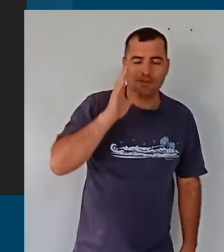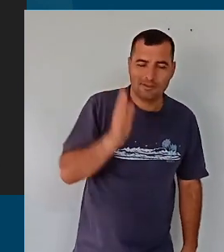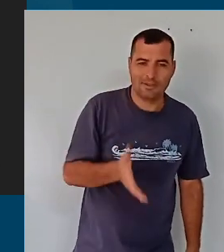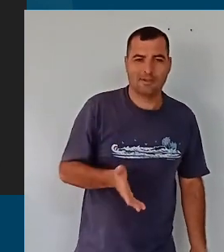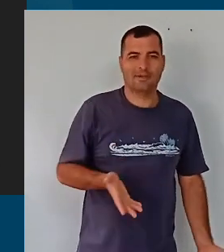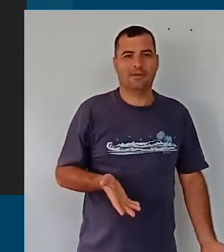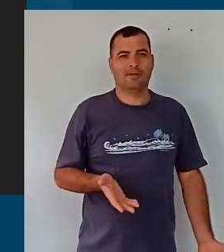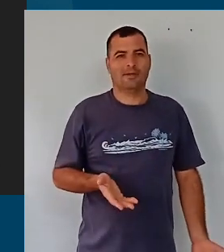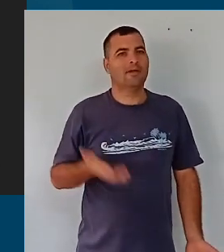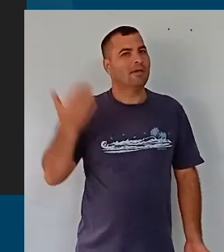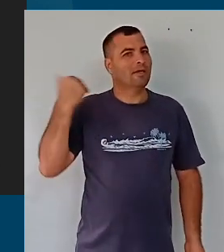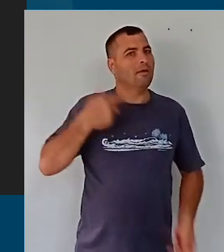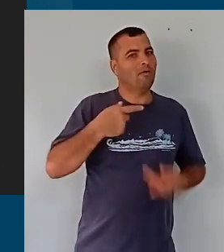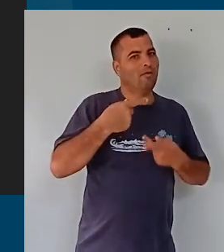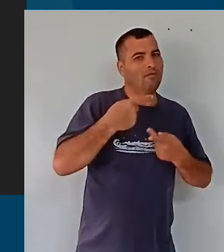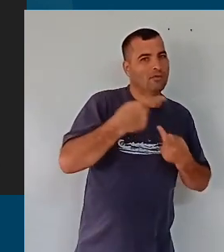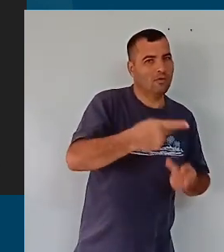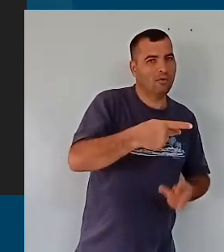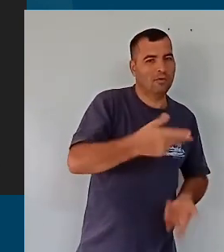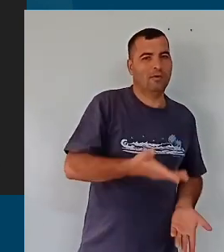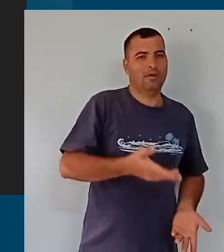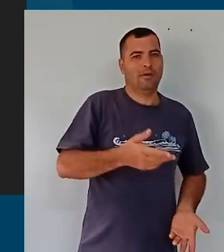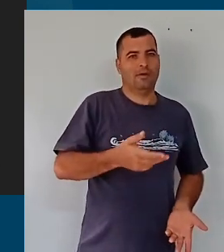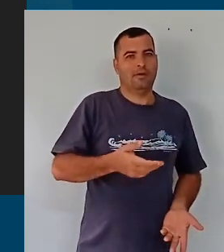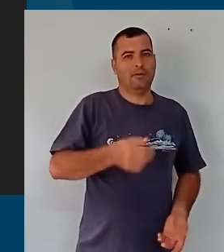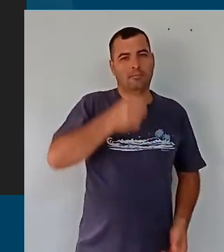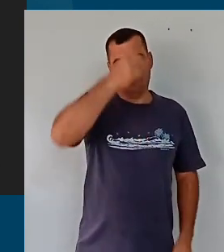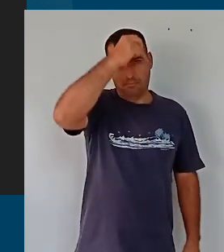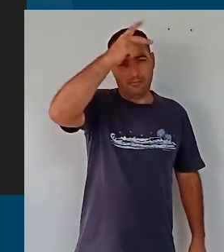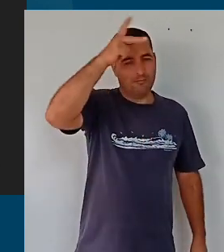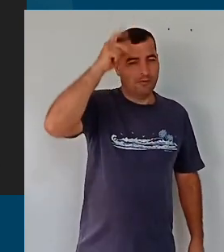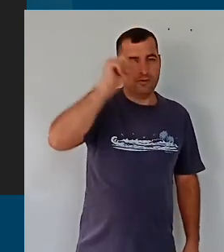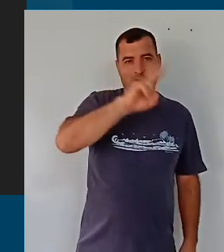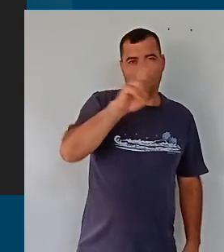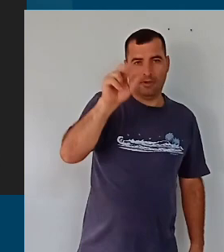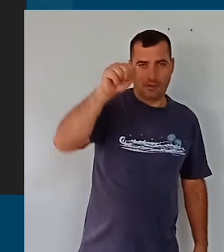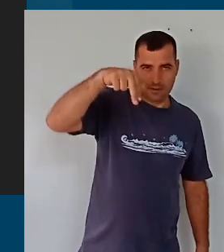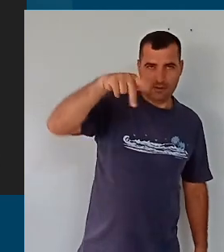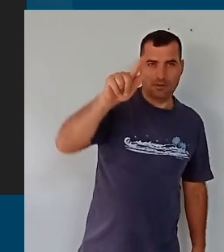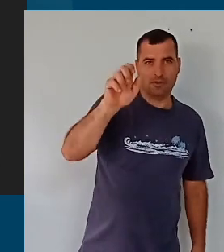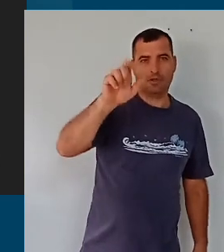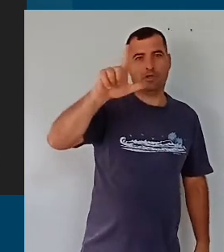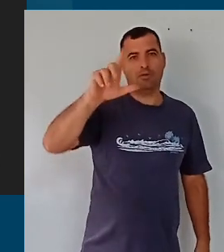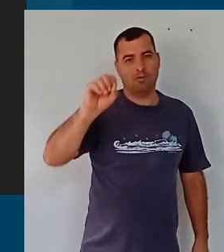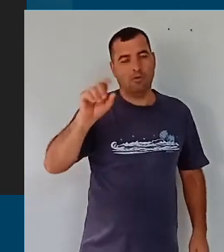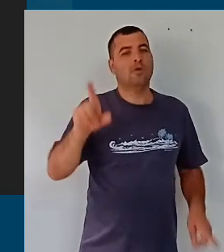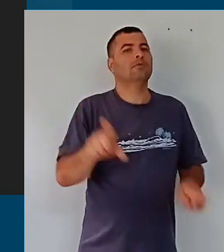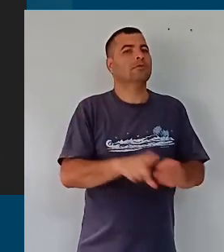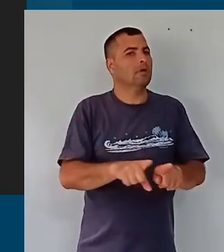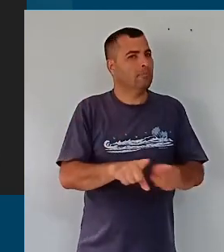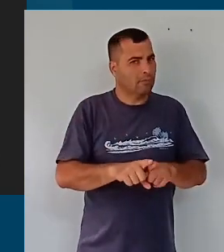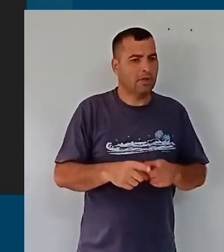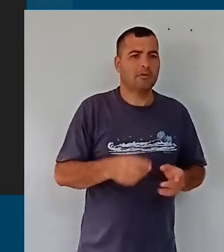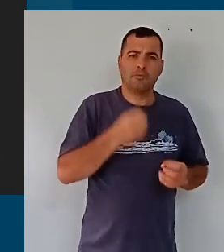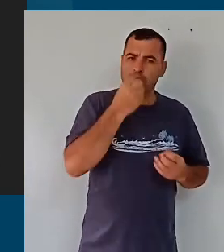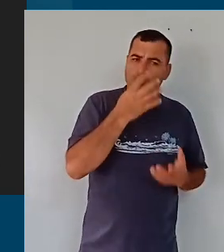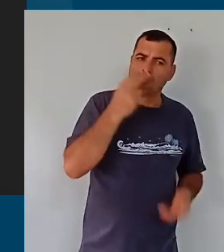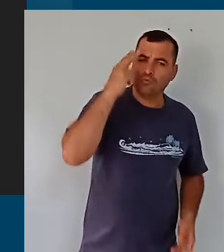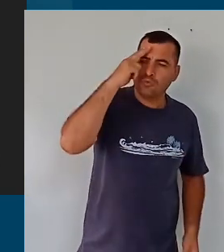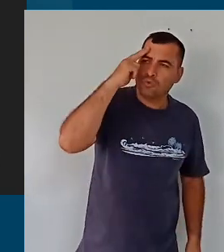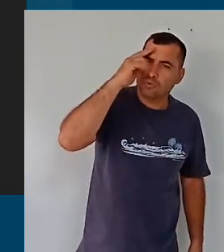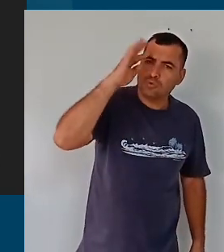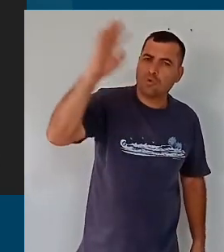quando fui convidado pelo então prefeito Ângelo Perugini, que sonhou com a gente também esse currículo.